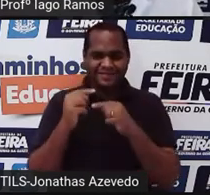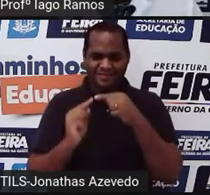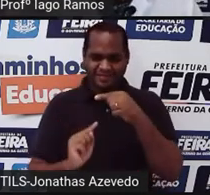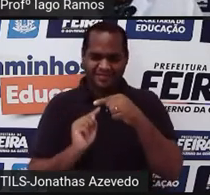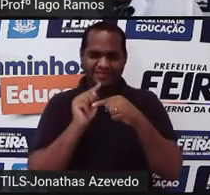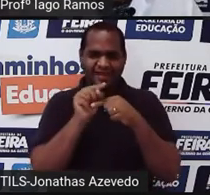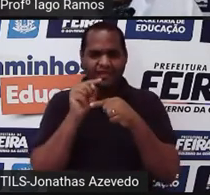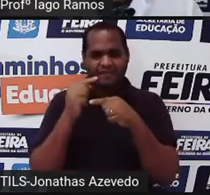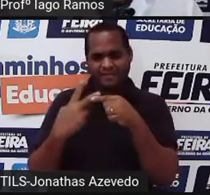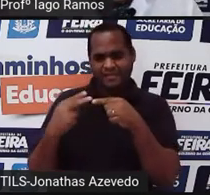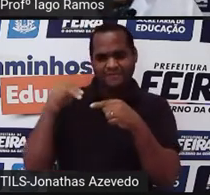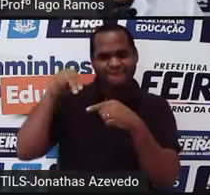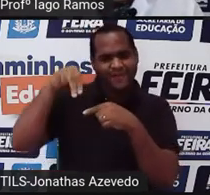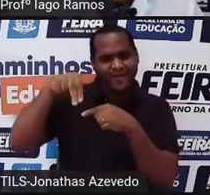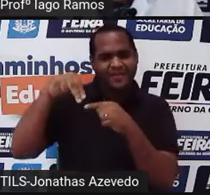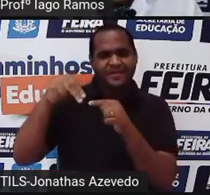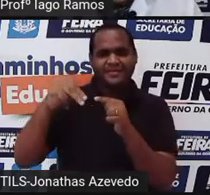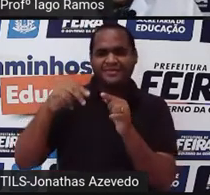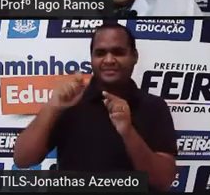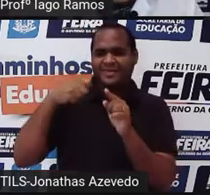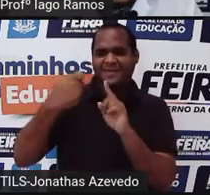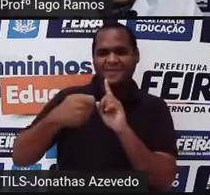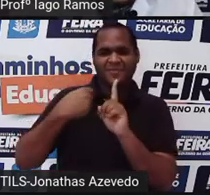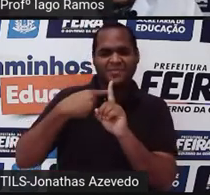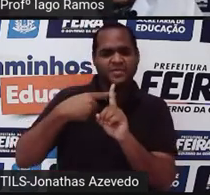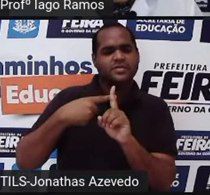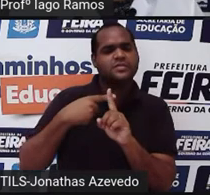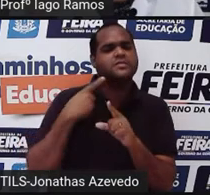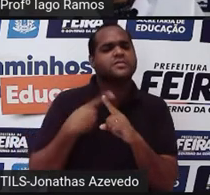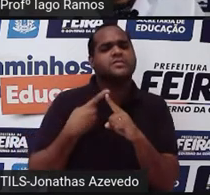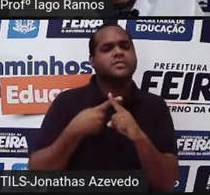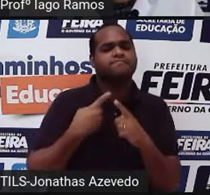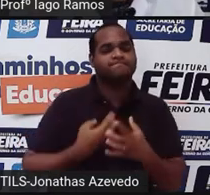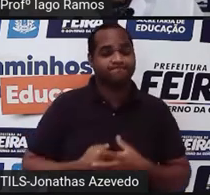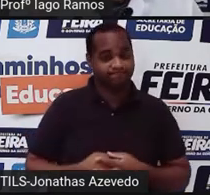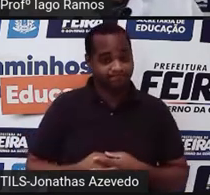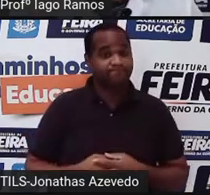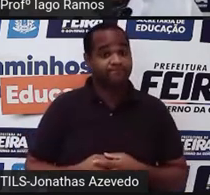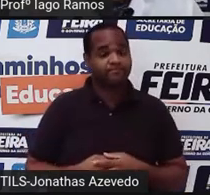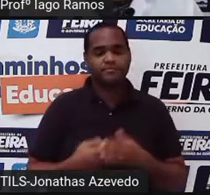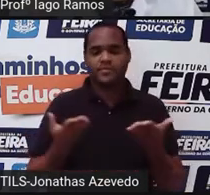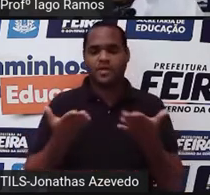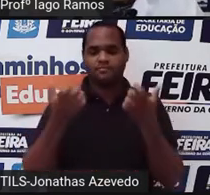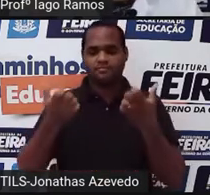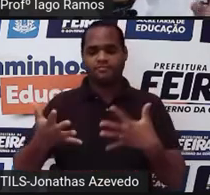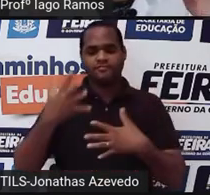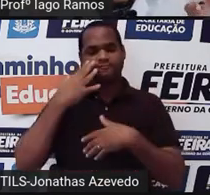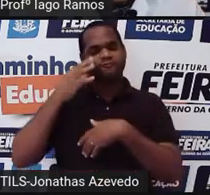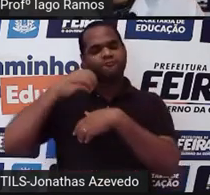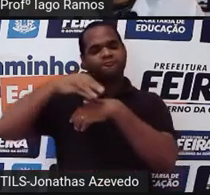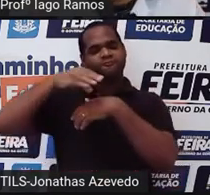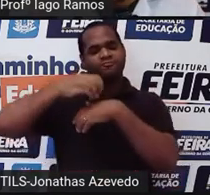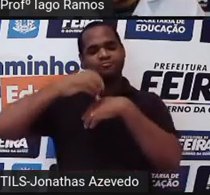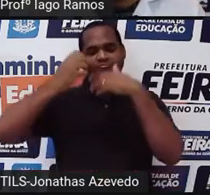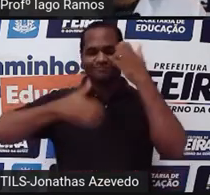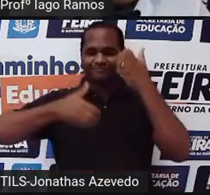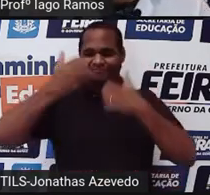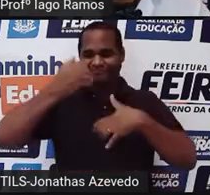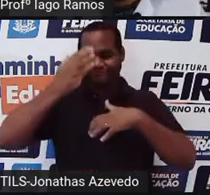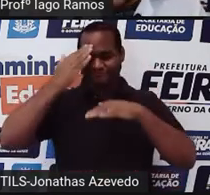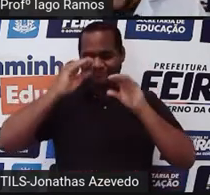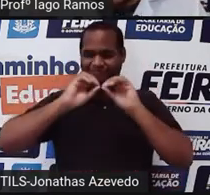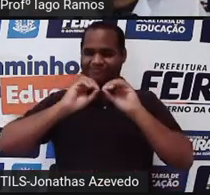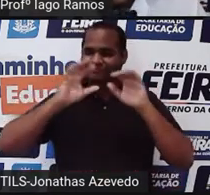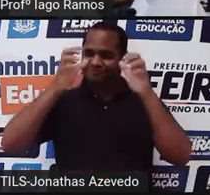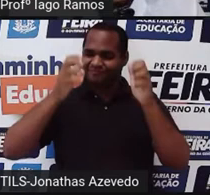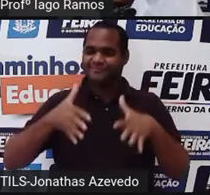expoente positivo. Então, por que que fica desse jeito? É para isso que a gente está aqui, a gente vai entender o